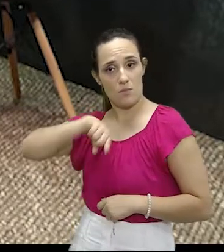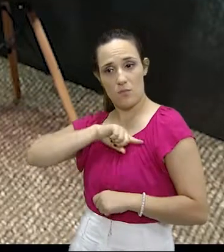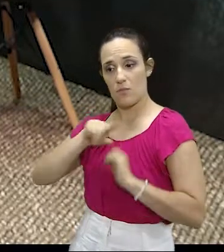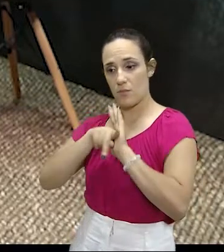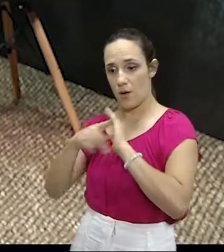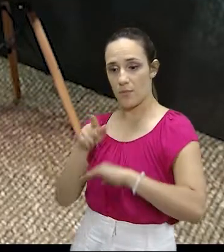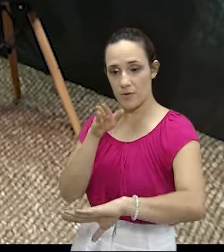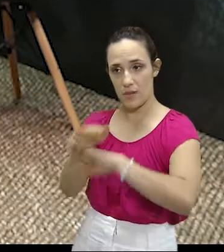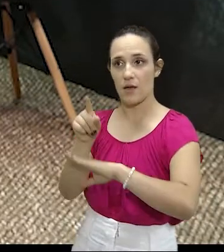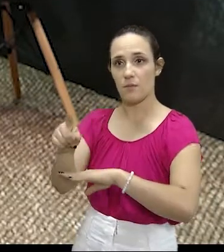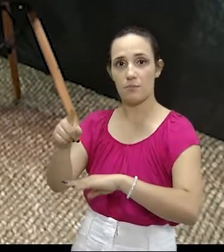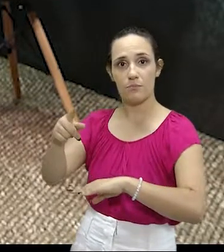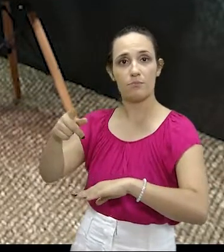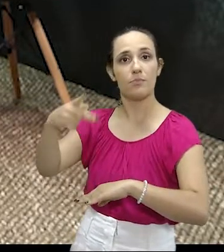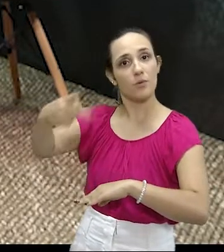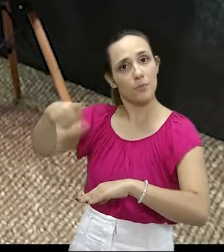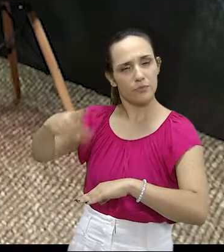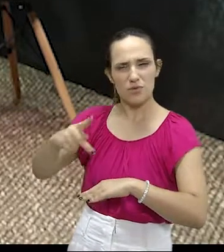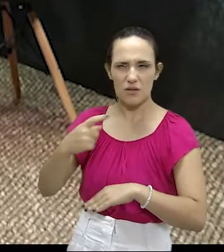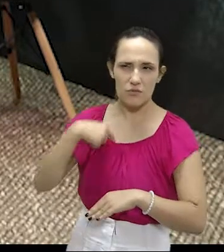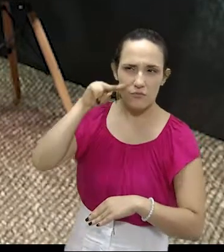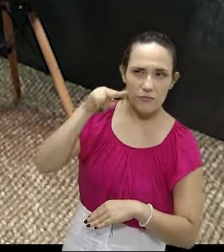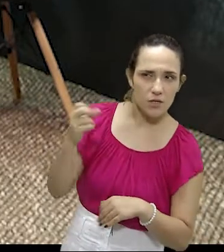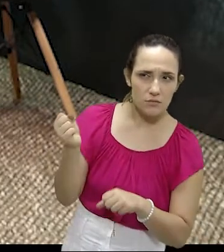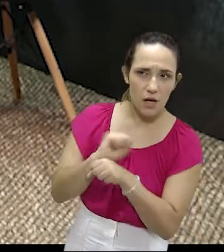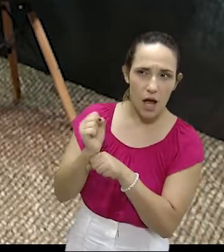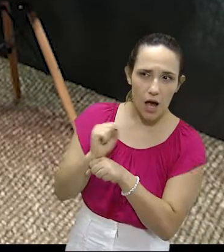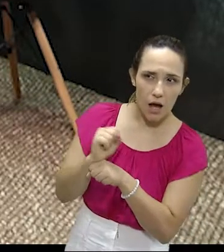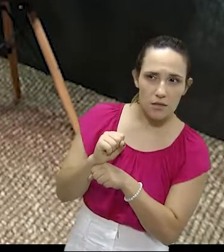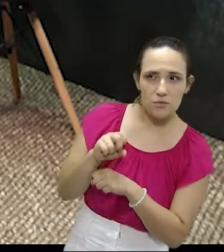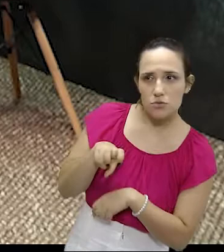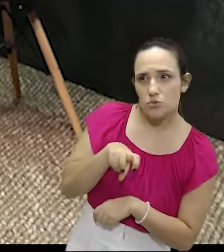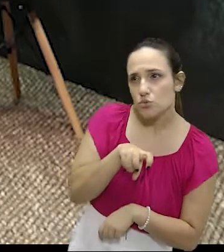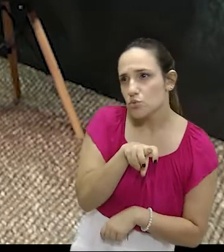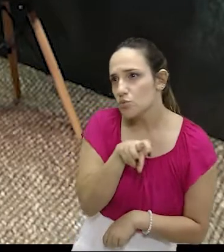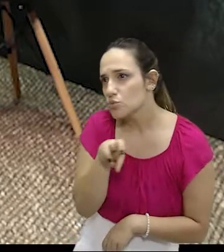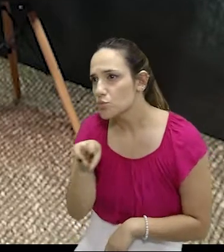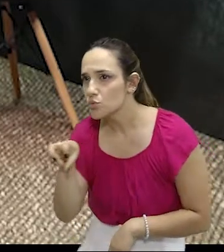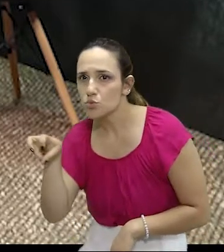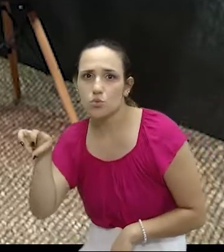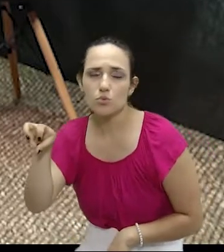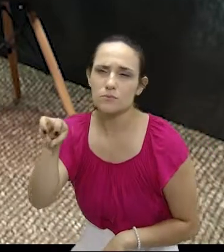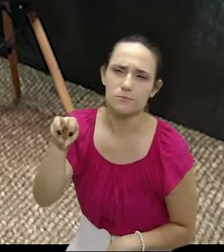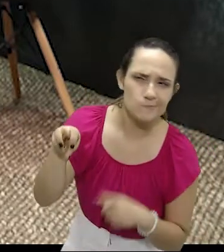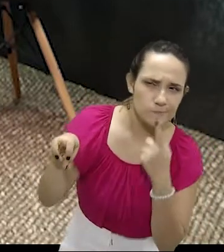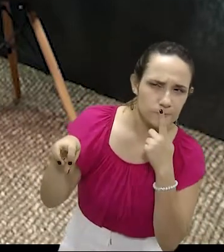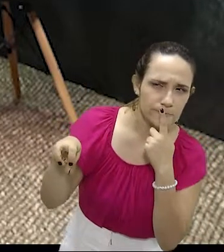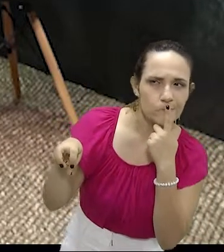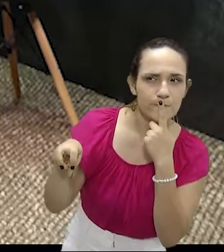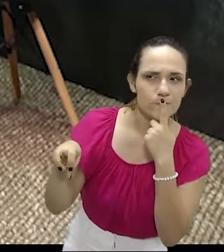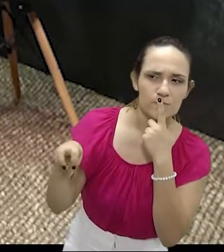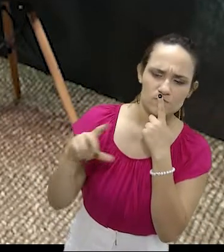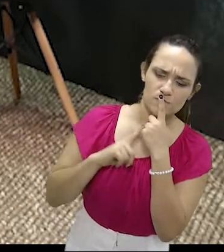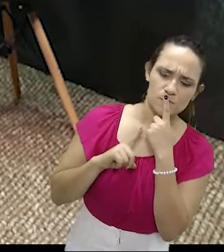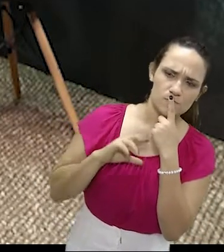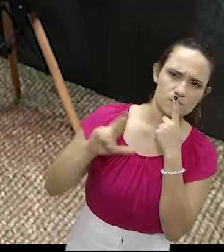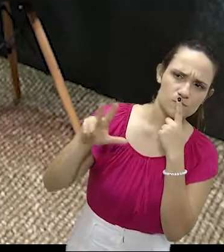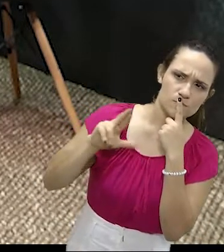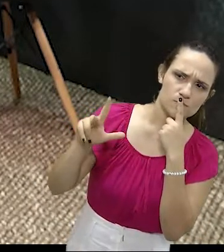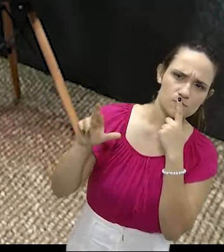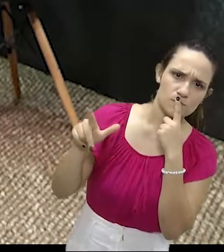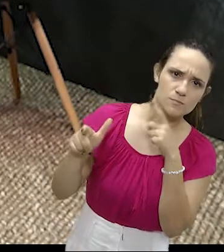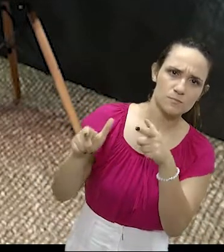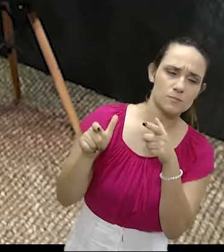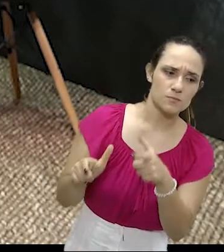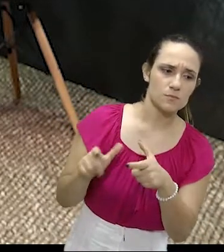Durante o período noturno, abordamos esse automóvel, realizamos uma análise prévia dele, identificamos que havia compartimentos ocultos. E,